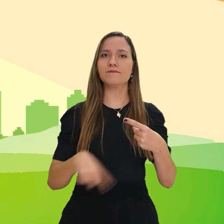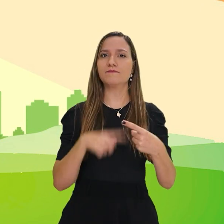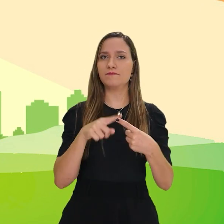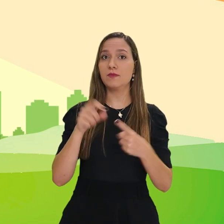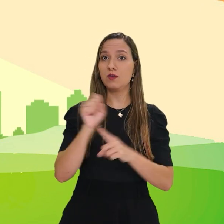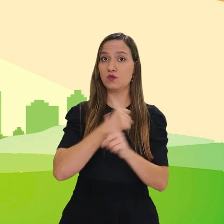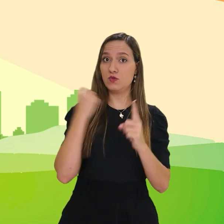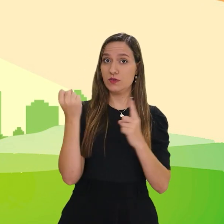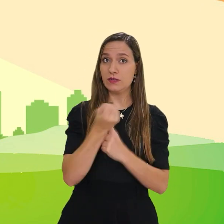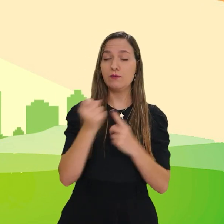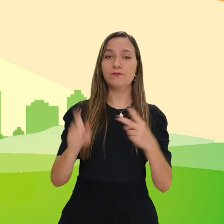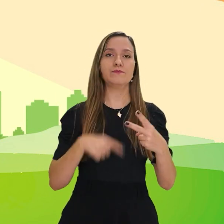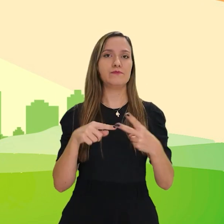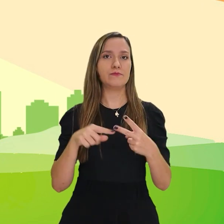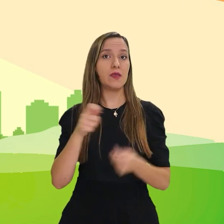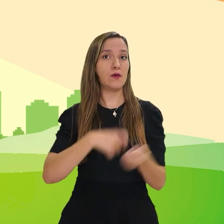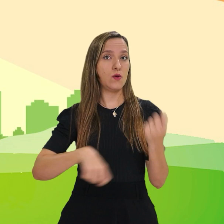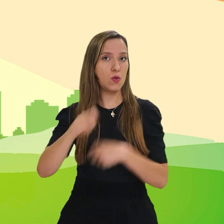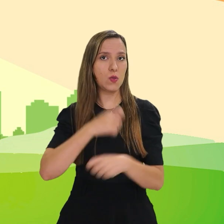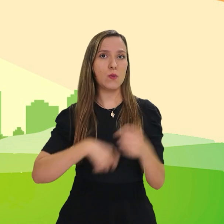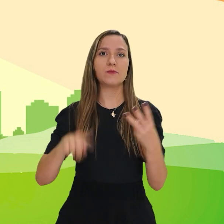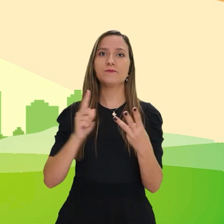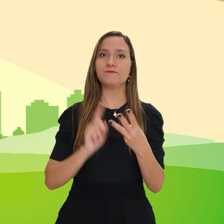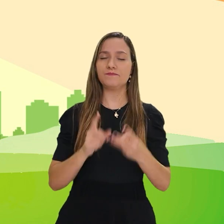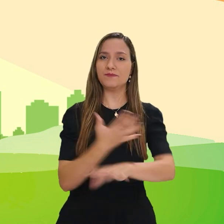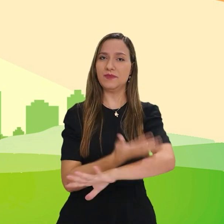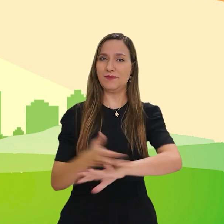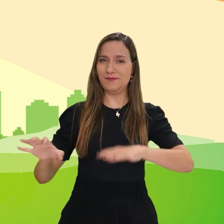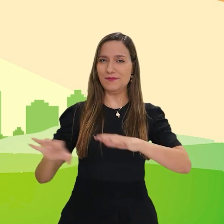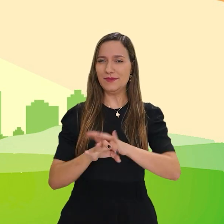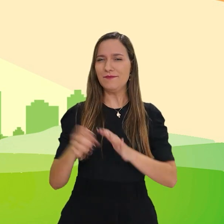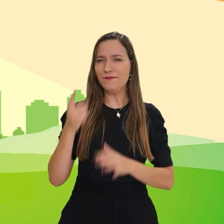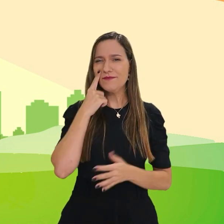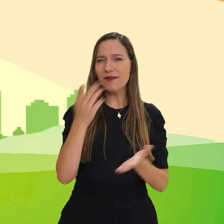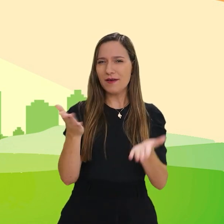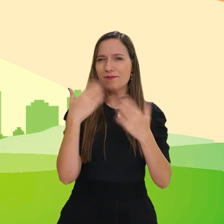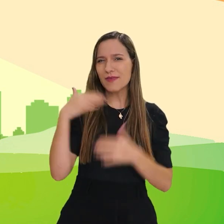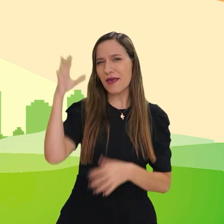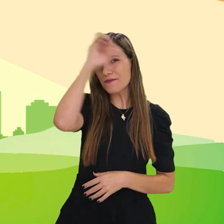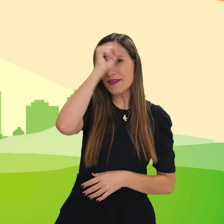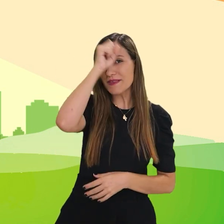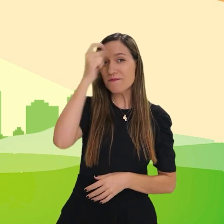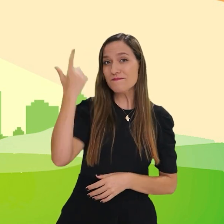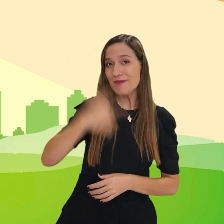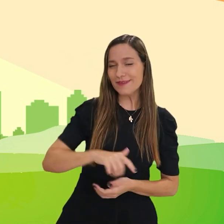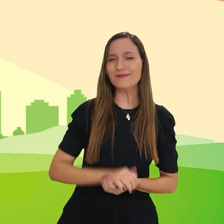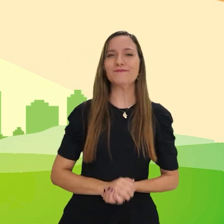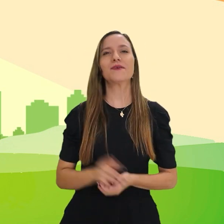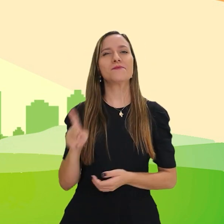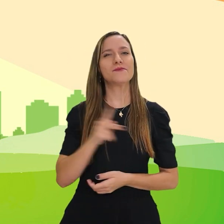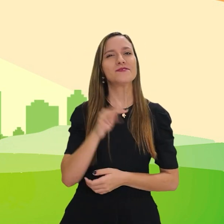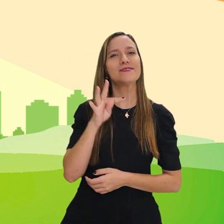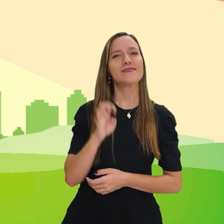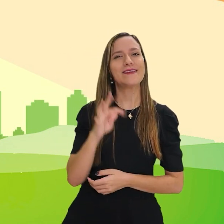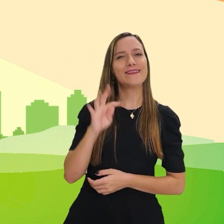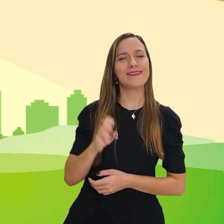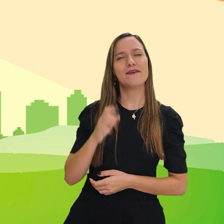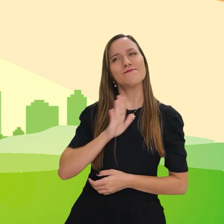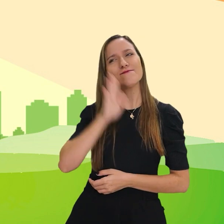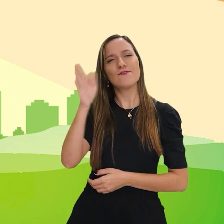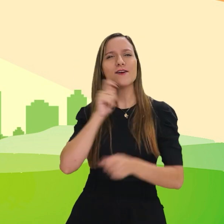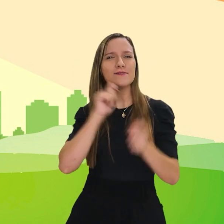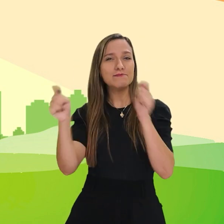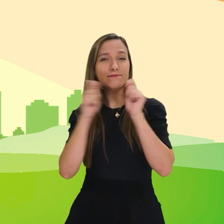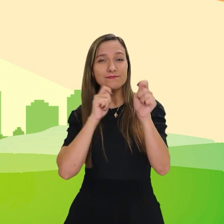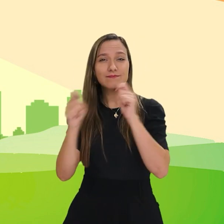que três pilares sejam seguidos. O social, o econômico e ambiental. Vamos saber mais sobre isso? A